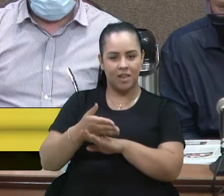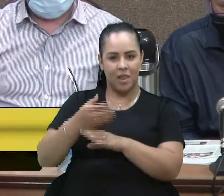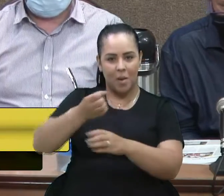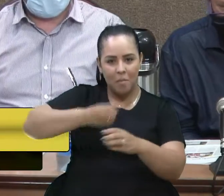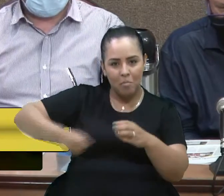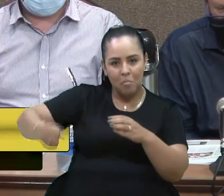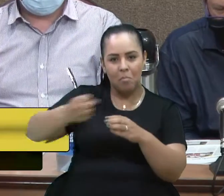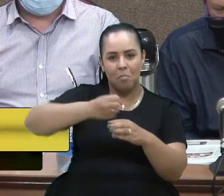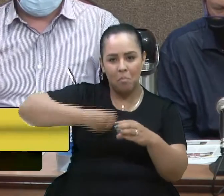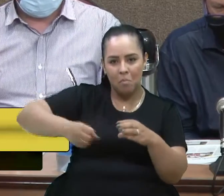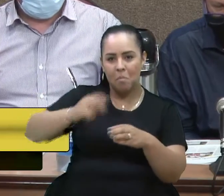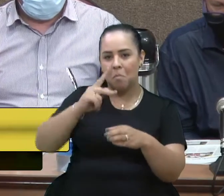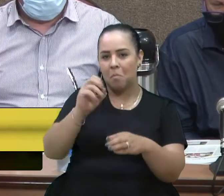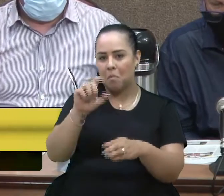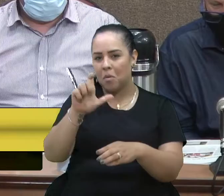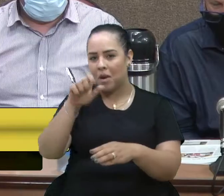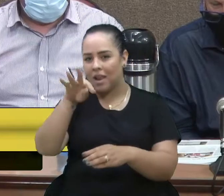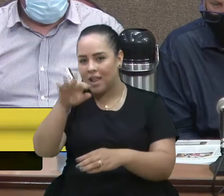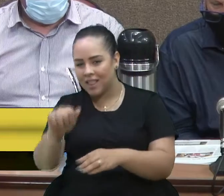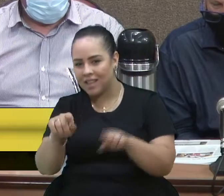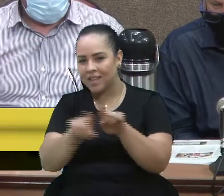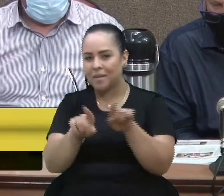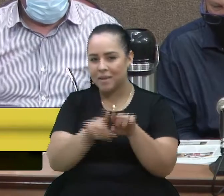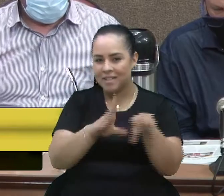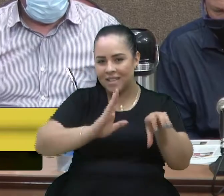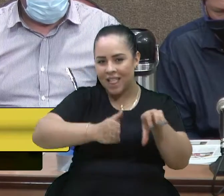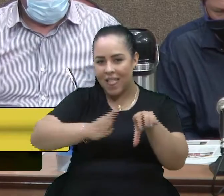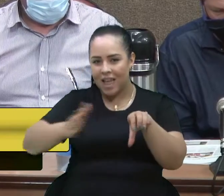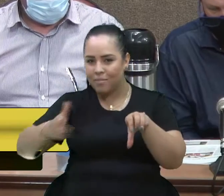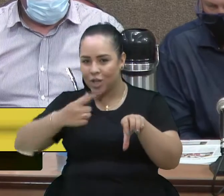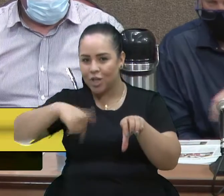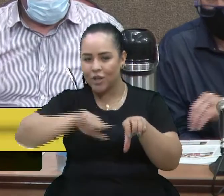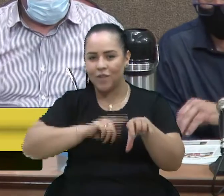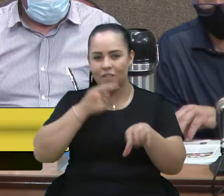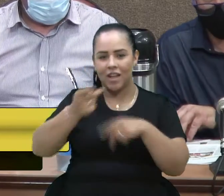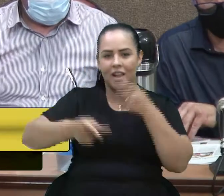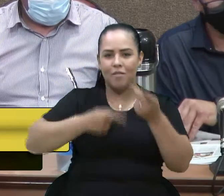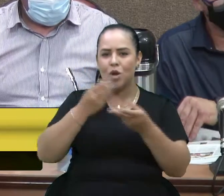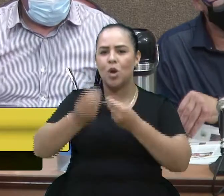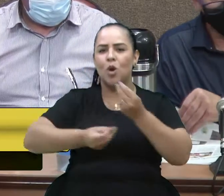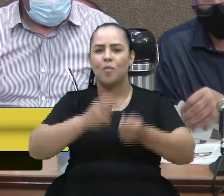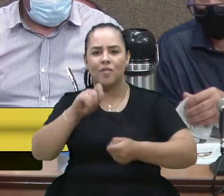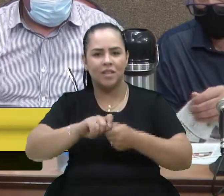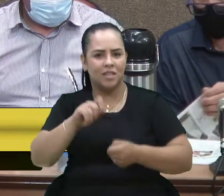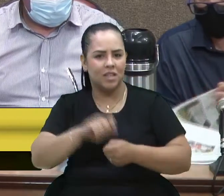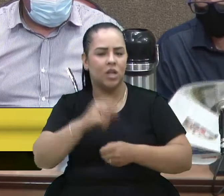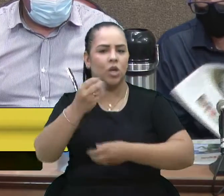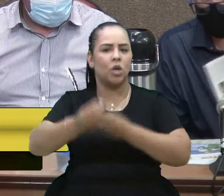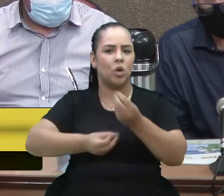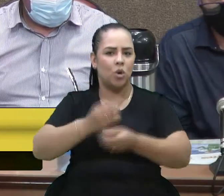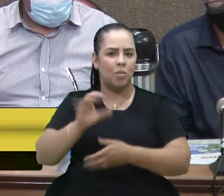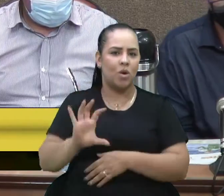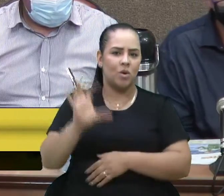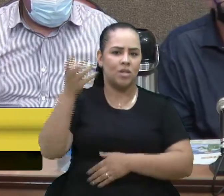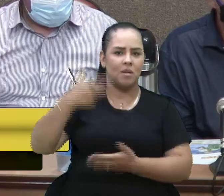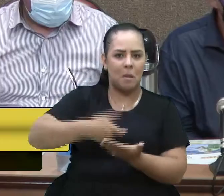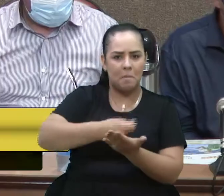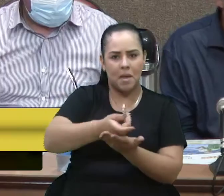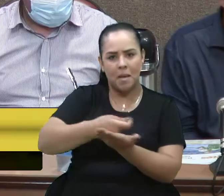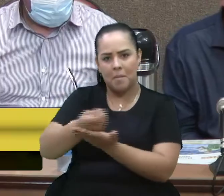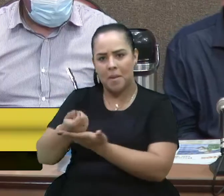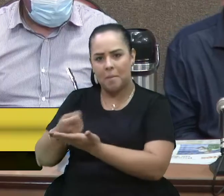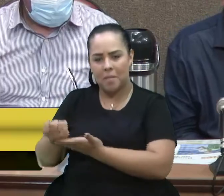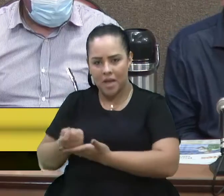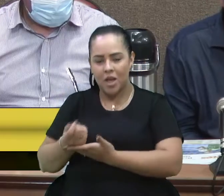salame lá, no distrito, e quanto a gente dizia como era feito, como se jogava o escovão, como se jogava a